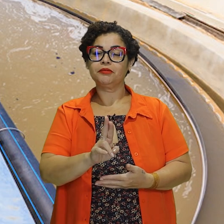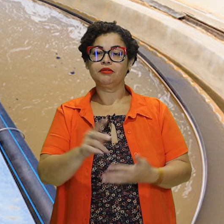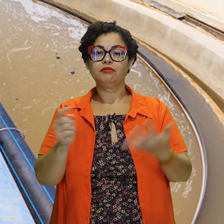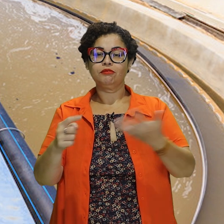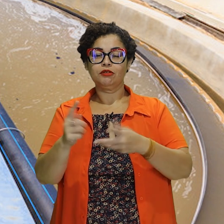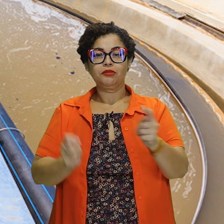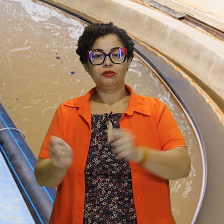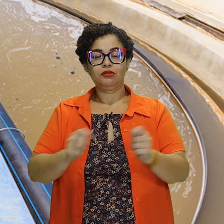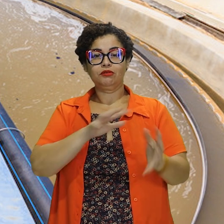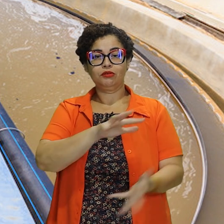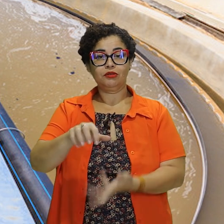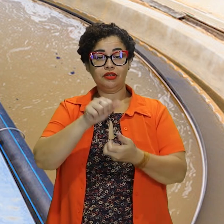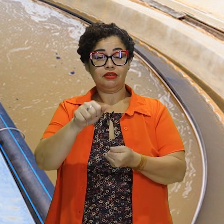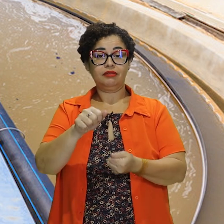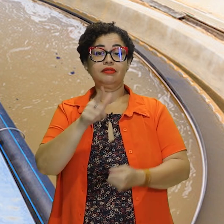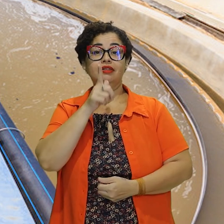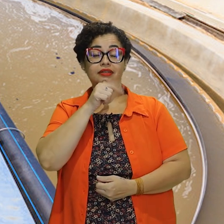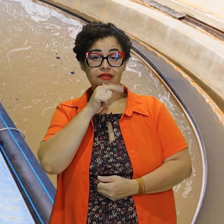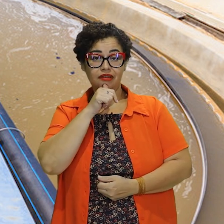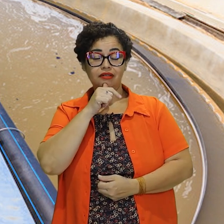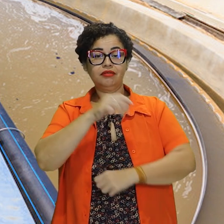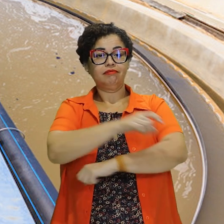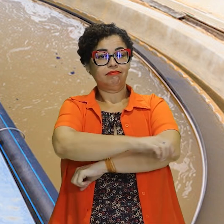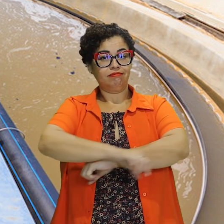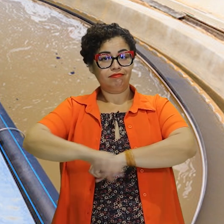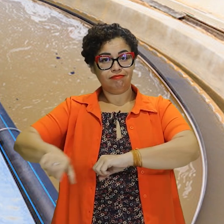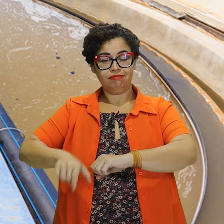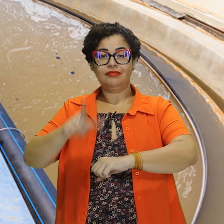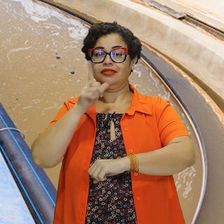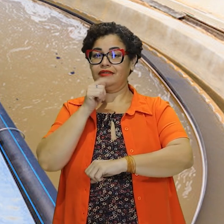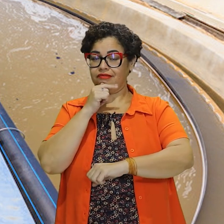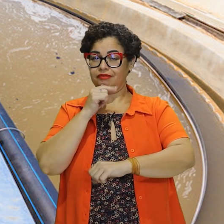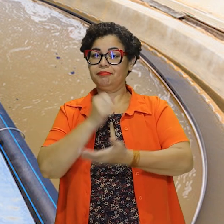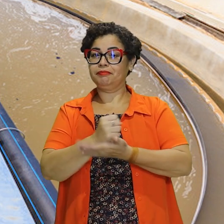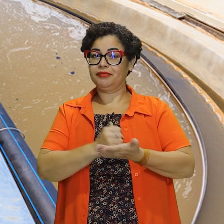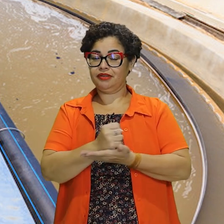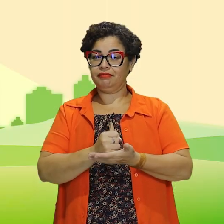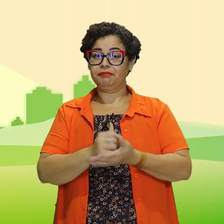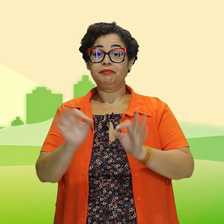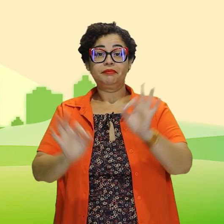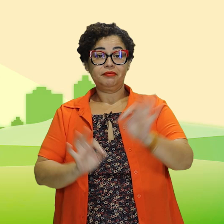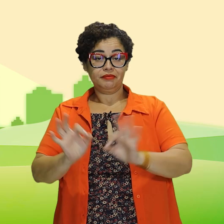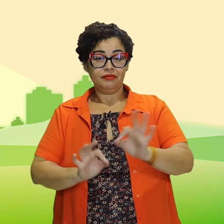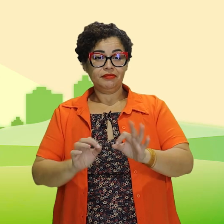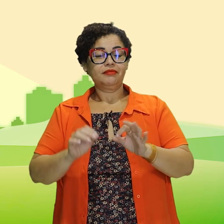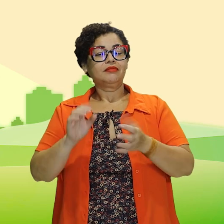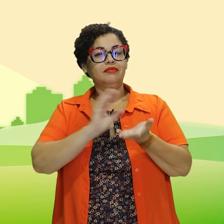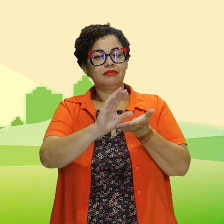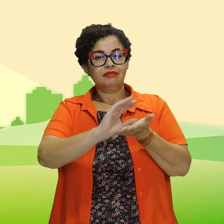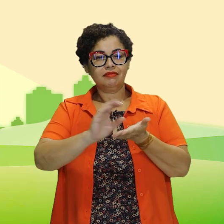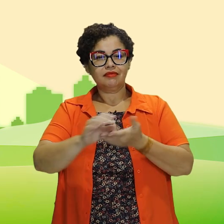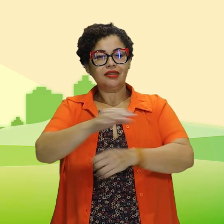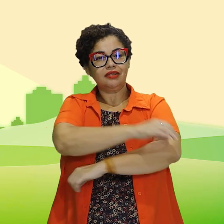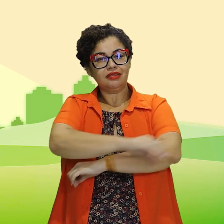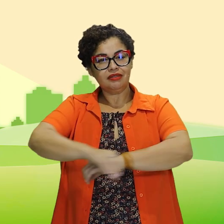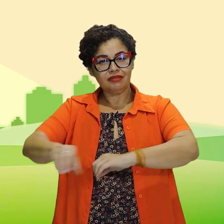aos desafios da gestão sustentável da água e do saneamento básico. Planejar e investir